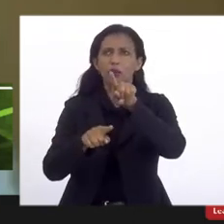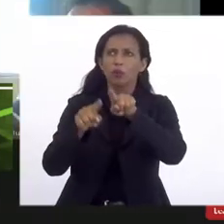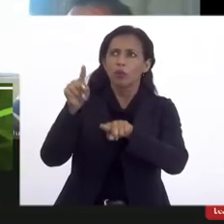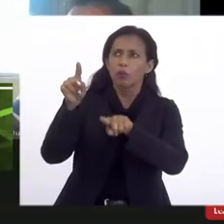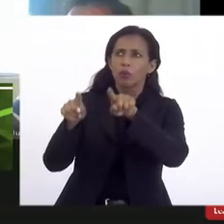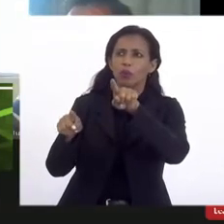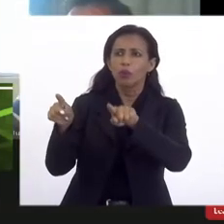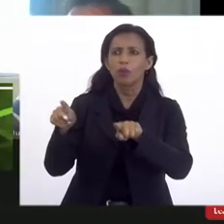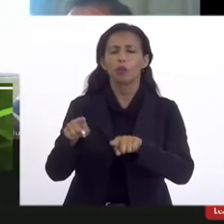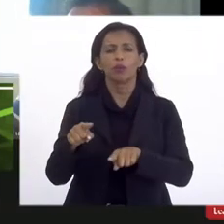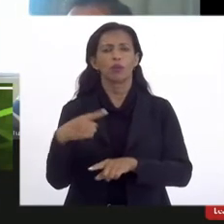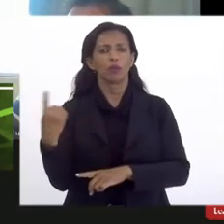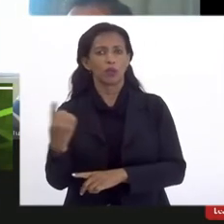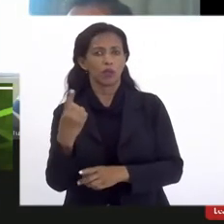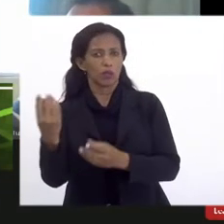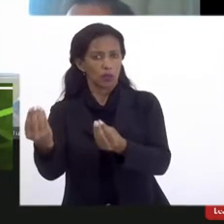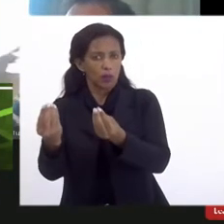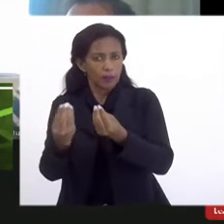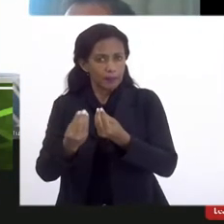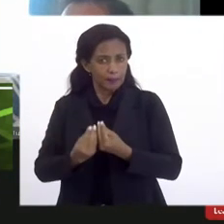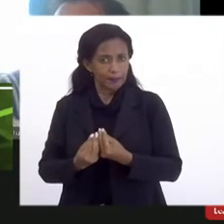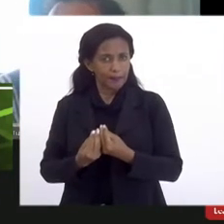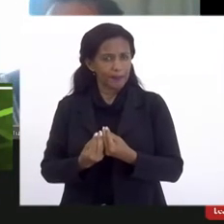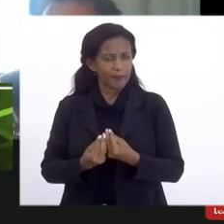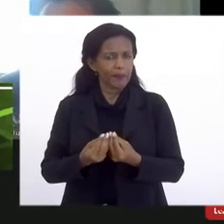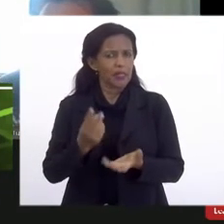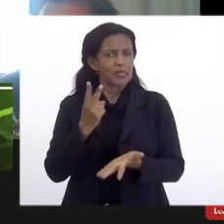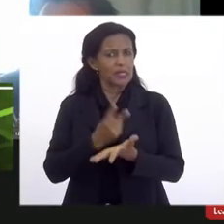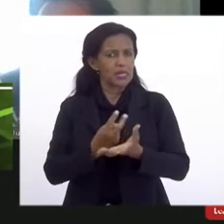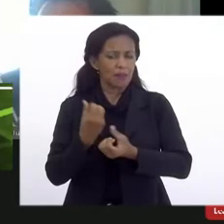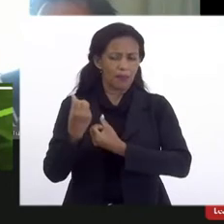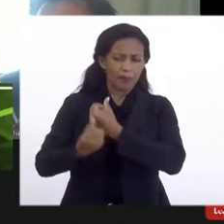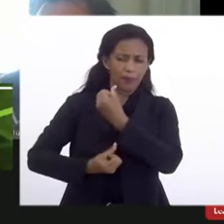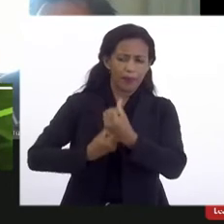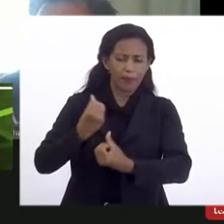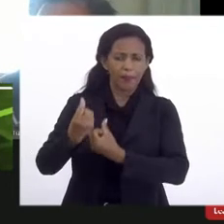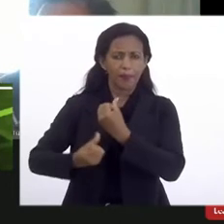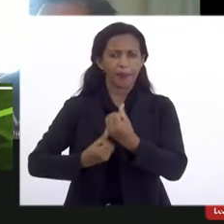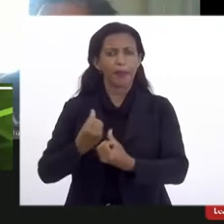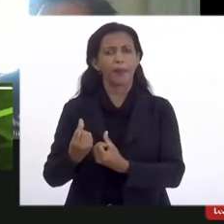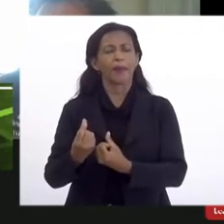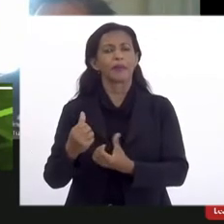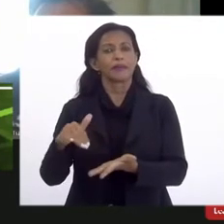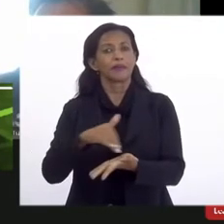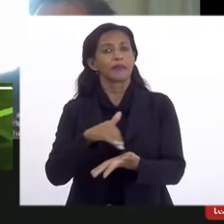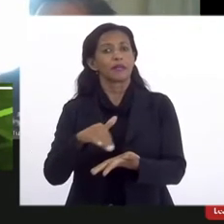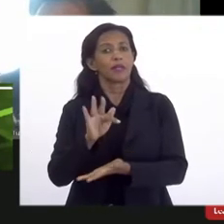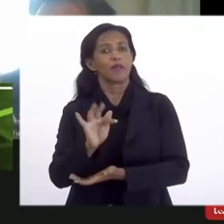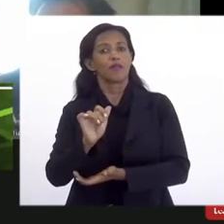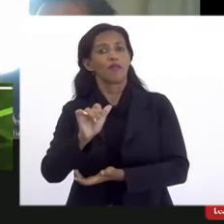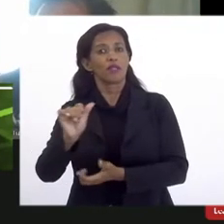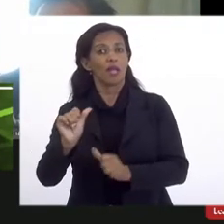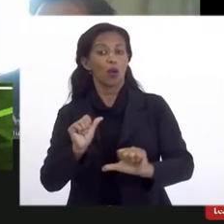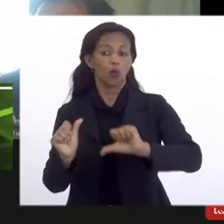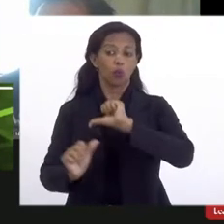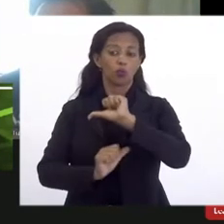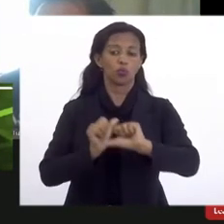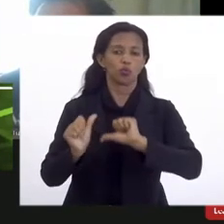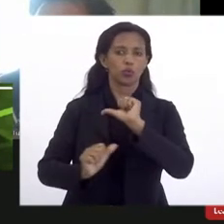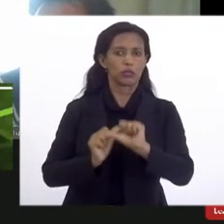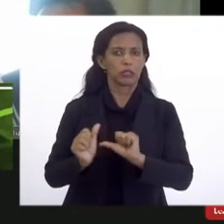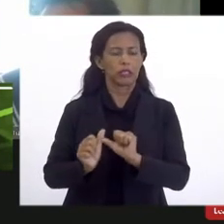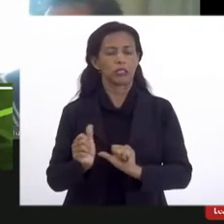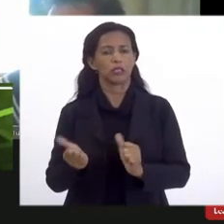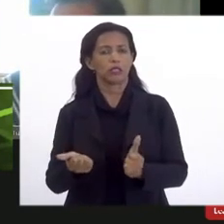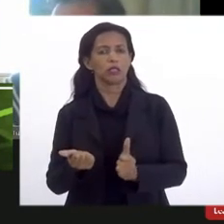que nós recebemos semestralmente da Secretaria de Fazenda. Tivemos algumas alterações nos seis ou